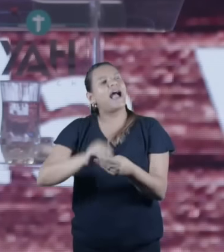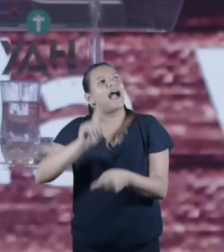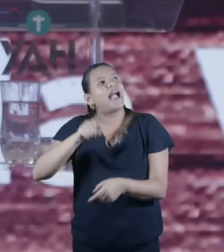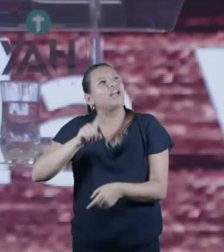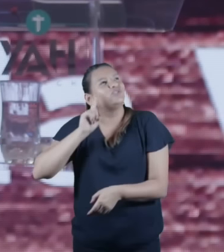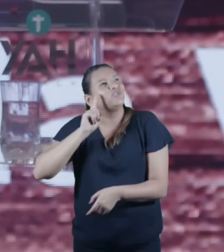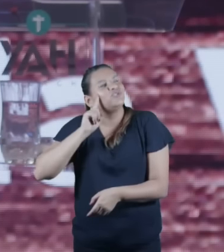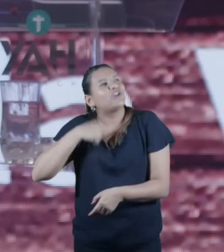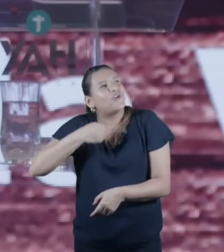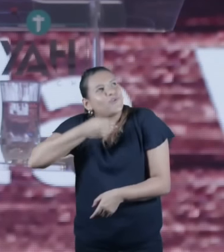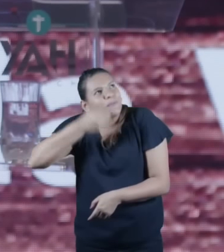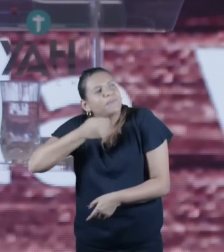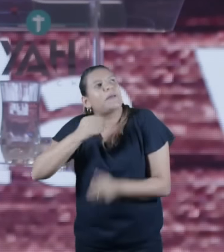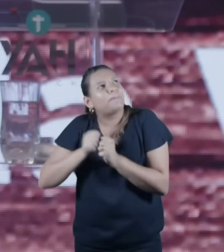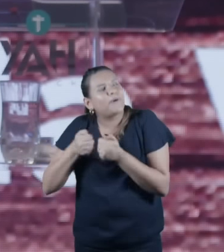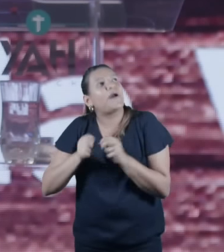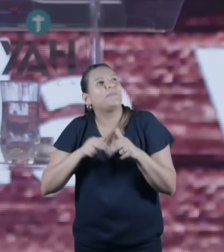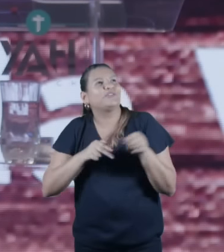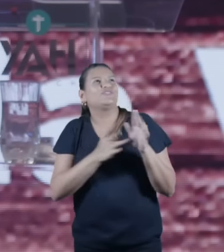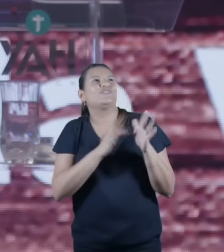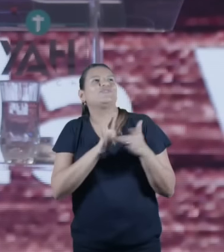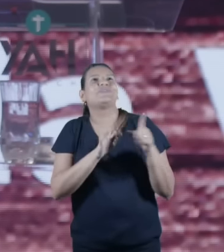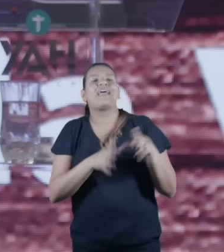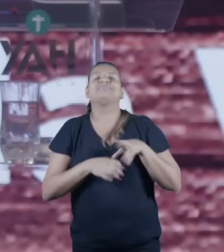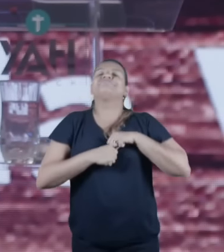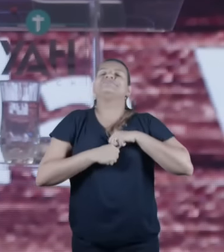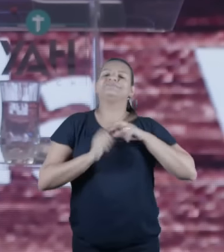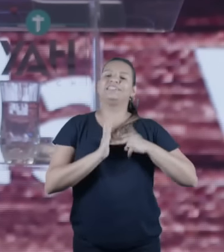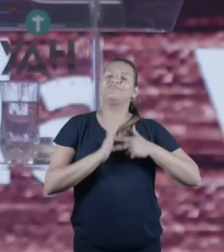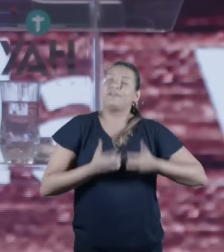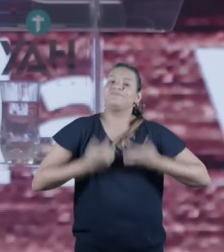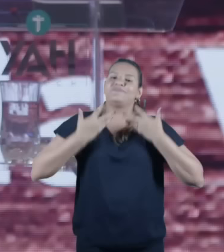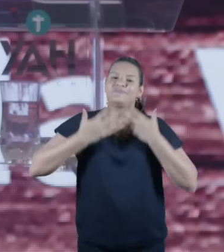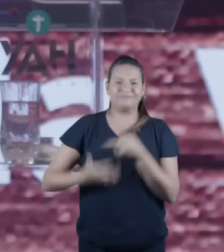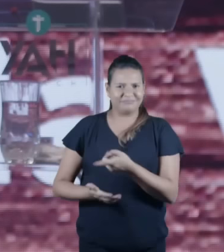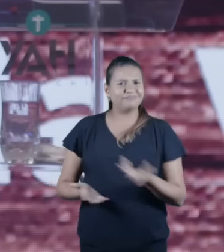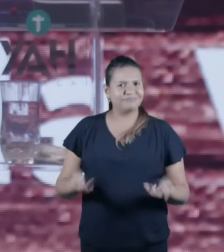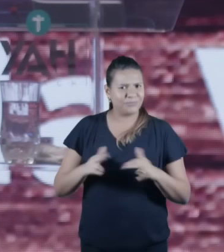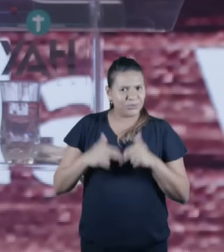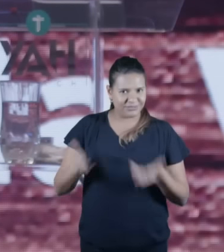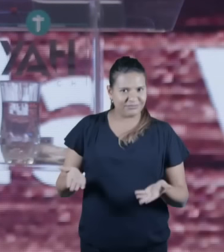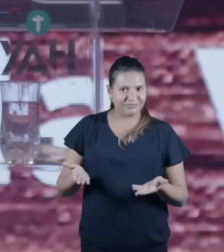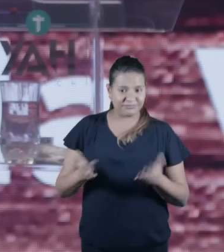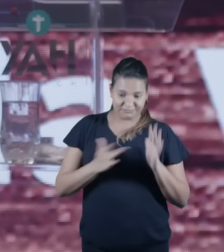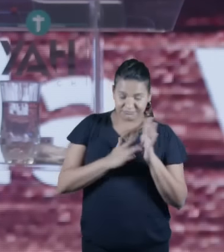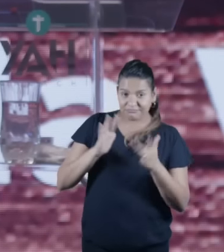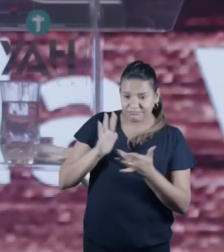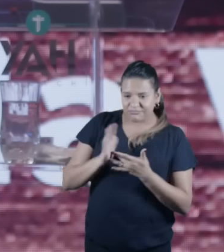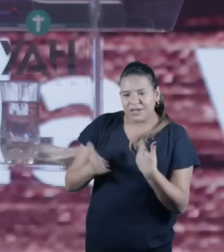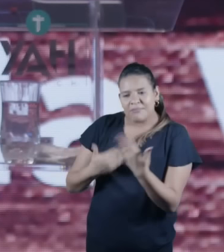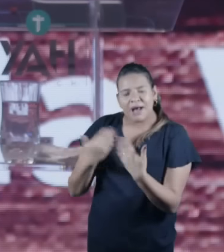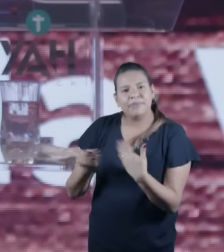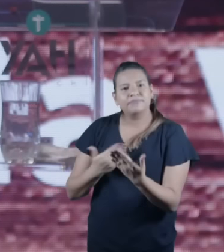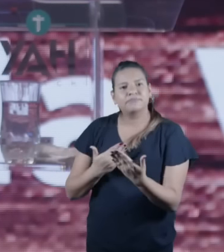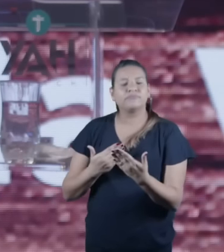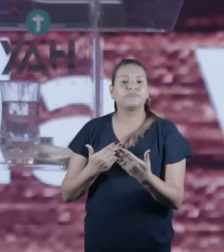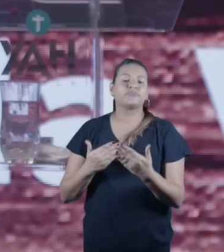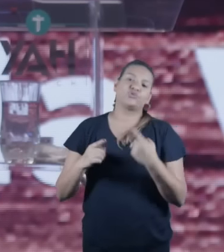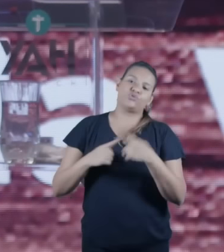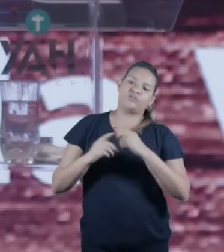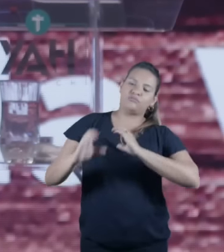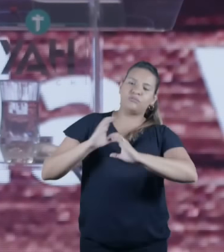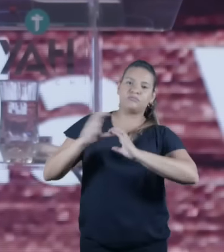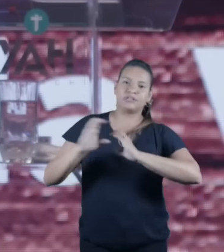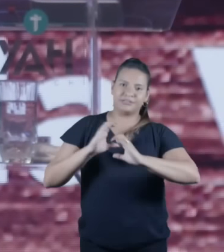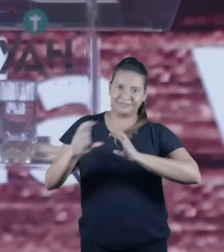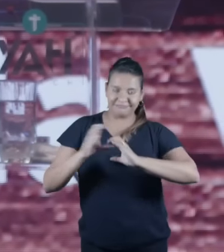e que falavam aramaico mas Jesus não falava com eles só na questão de idioma mas sim